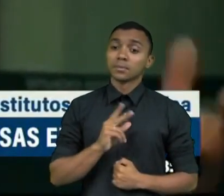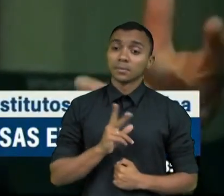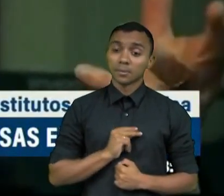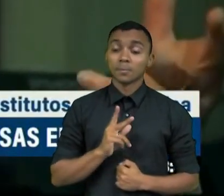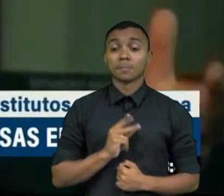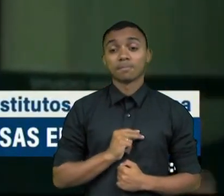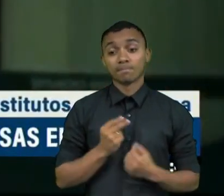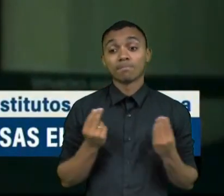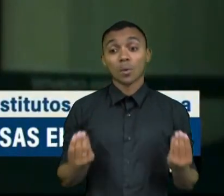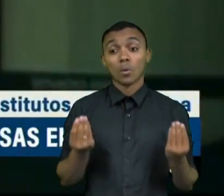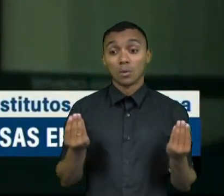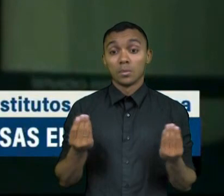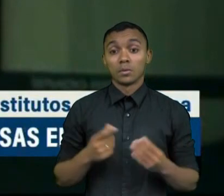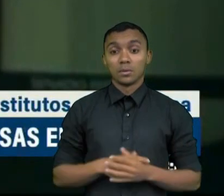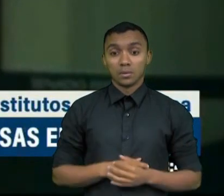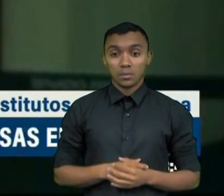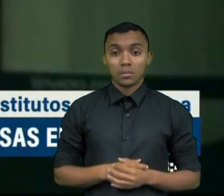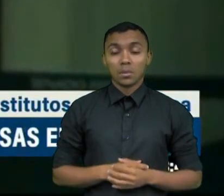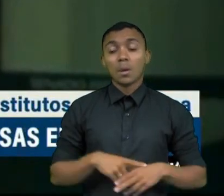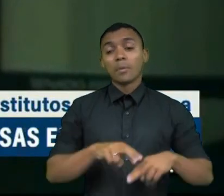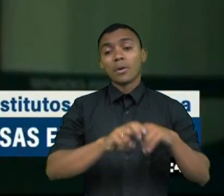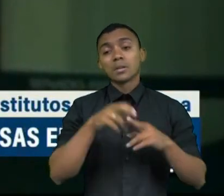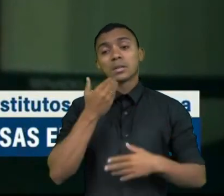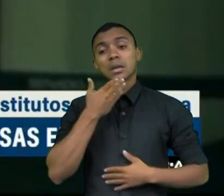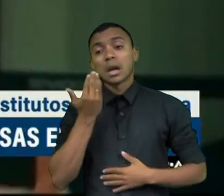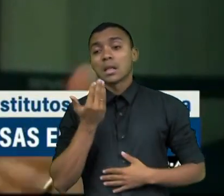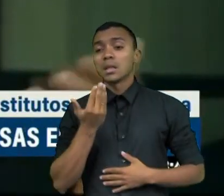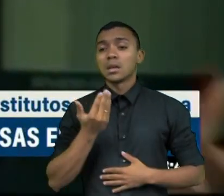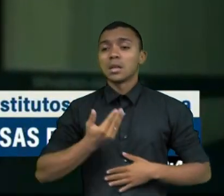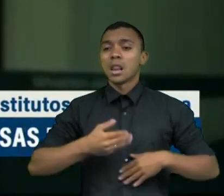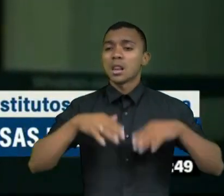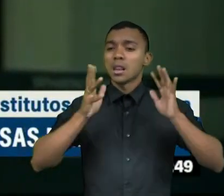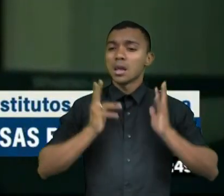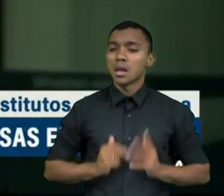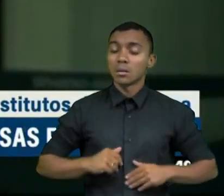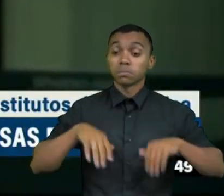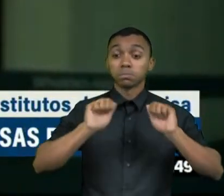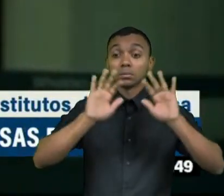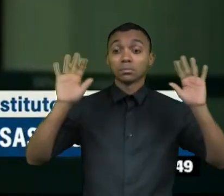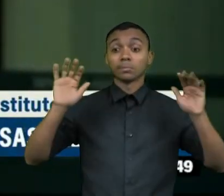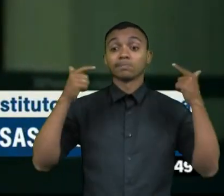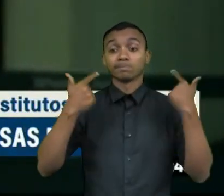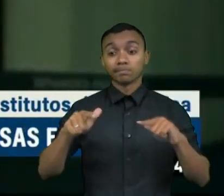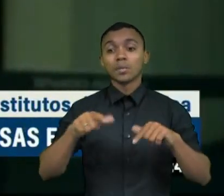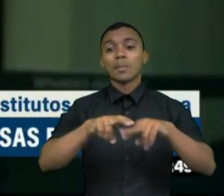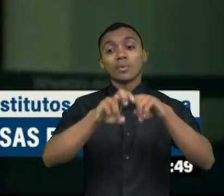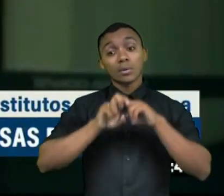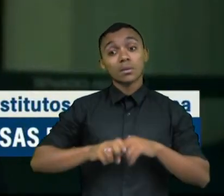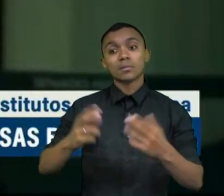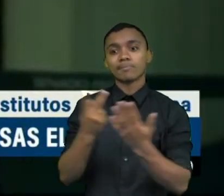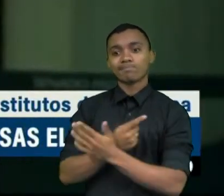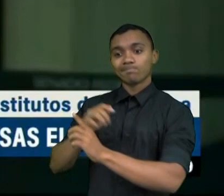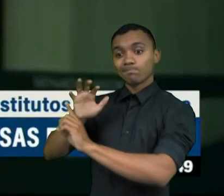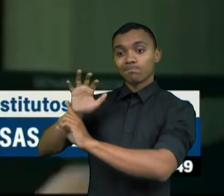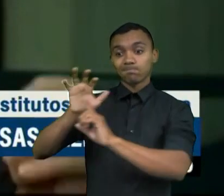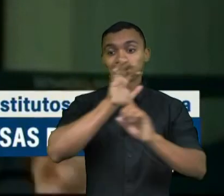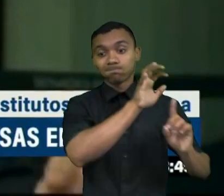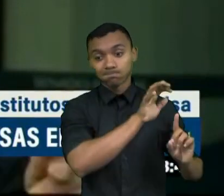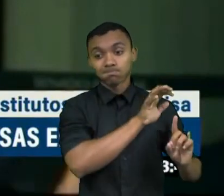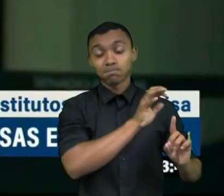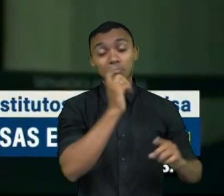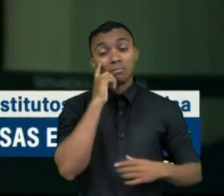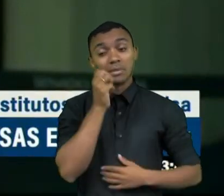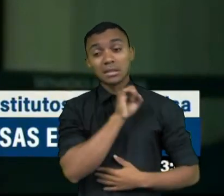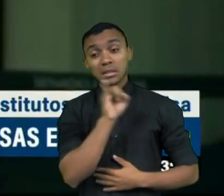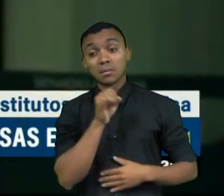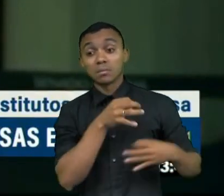tira qualquer credibilidade. Isso também, claro, que ele acaba influenciando. Então, eu não sei se o